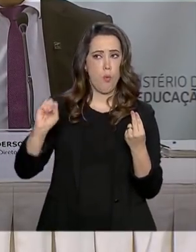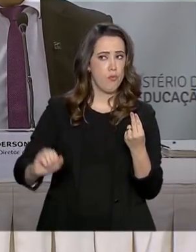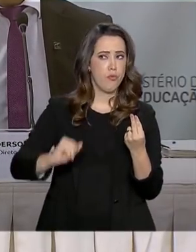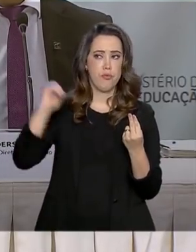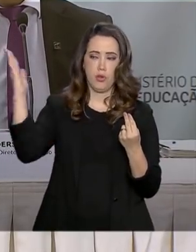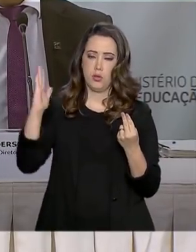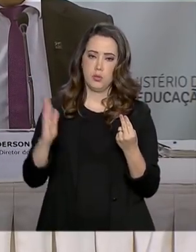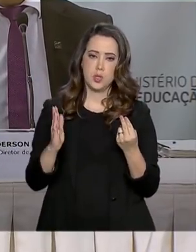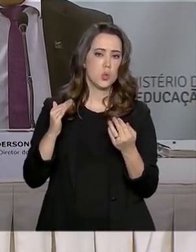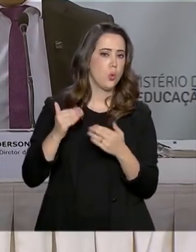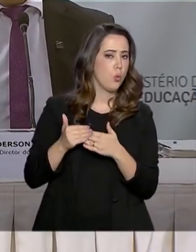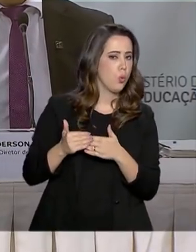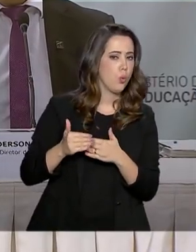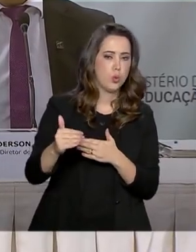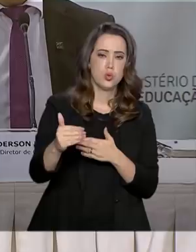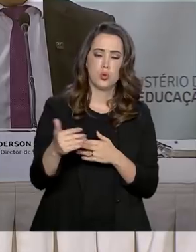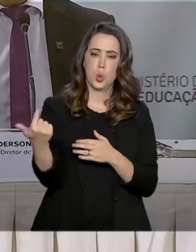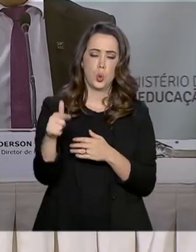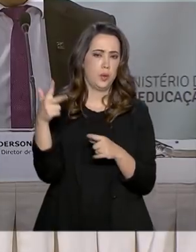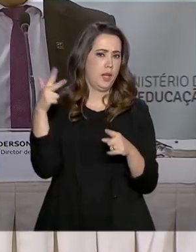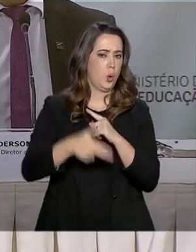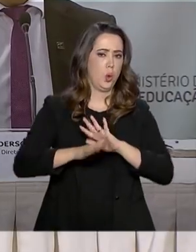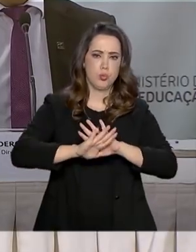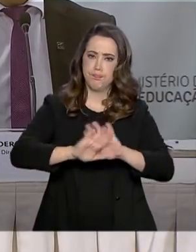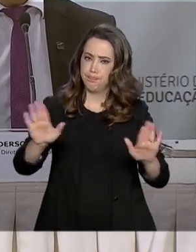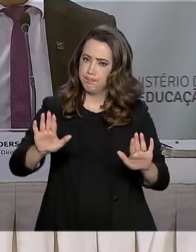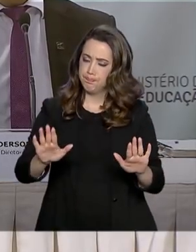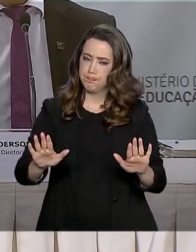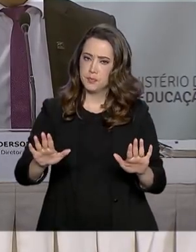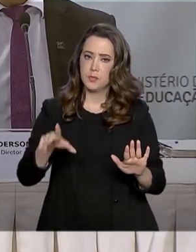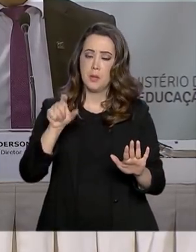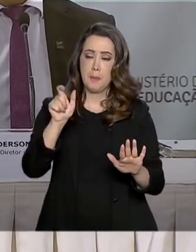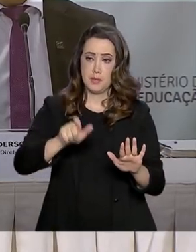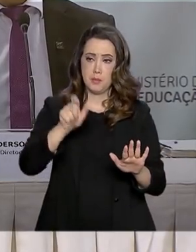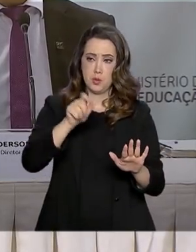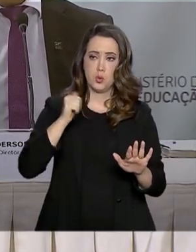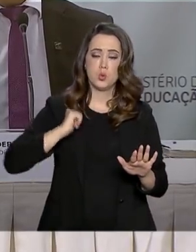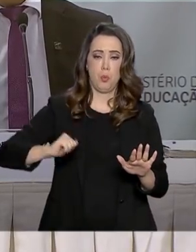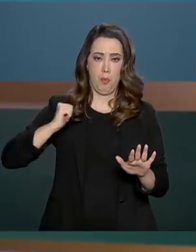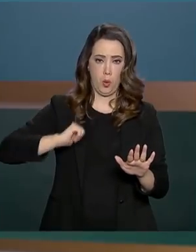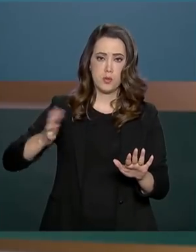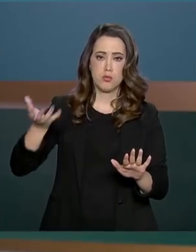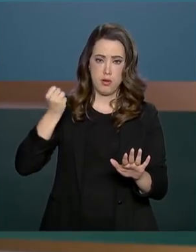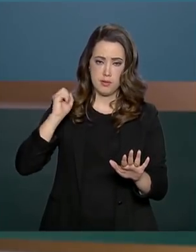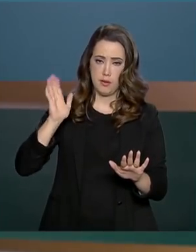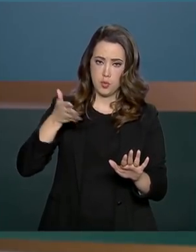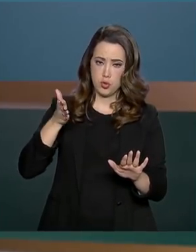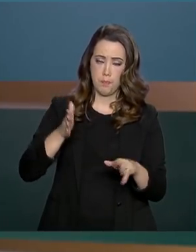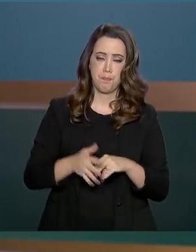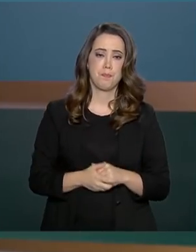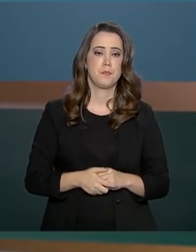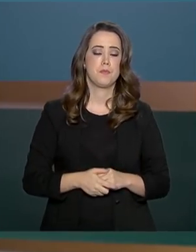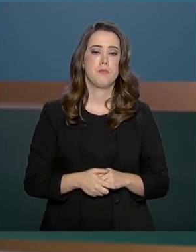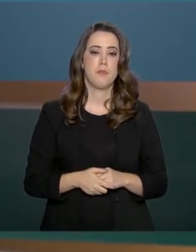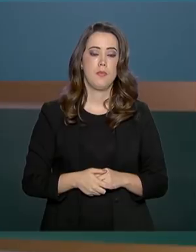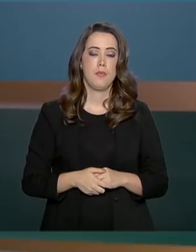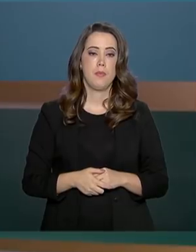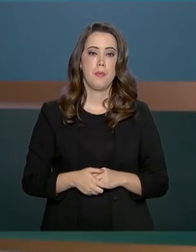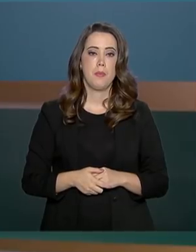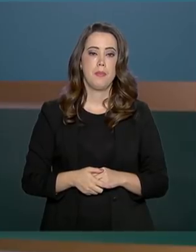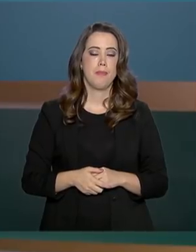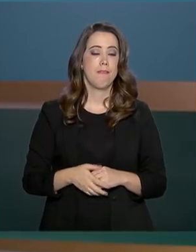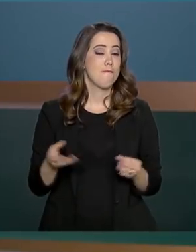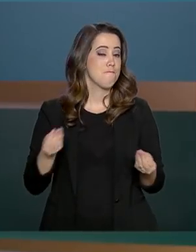mantidos. Nenhum corte para os bolsistas da Capes. O acompanhamento da